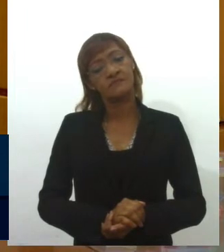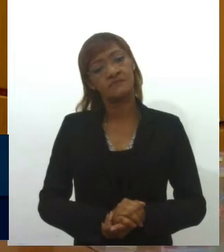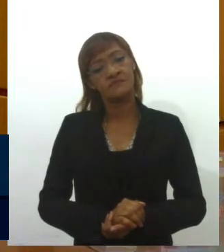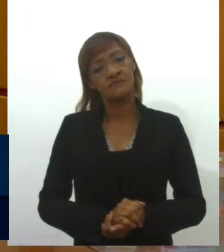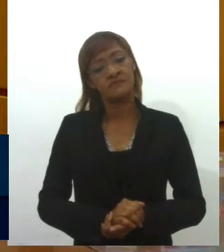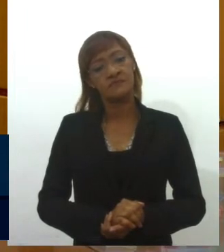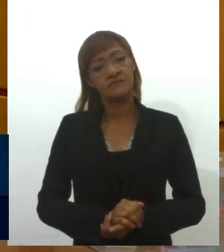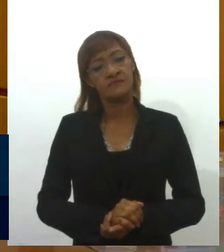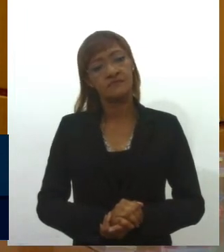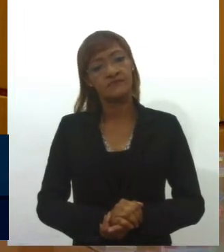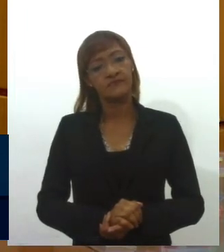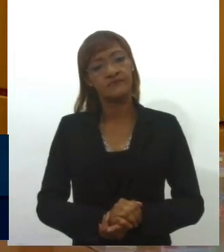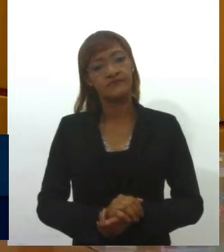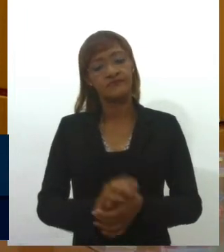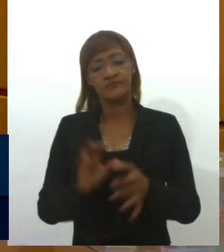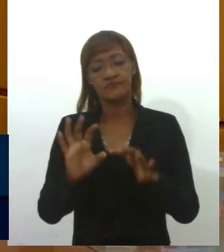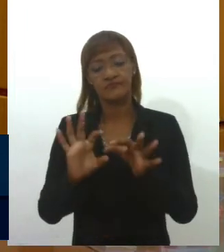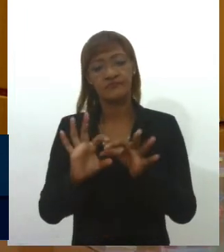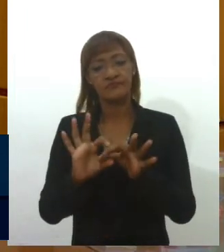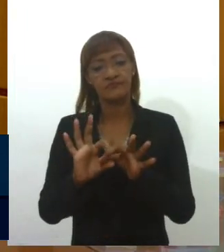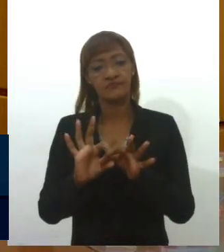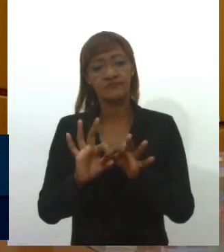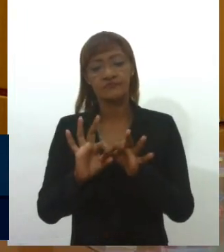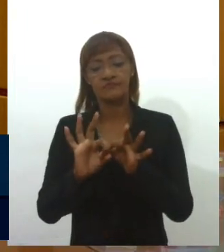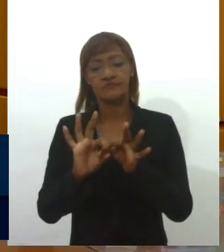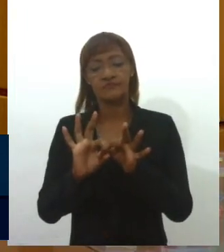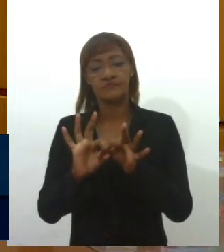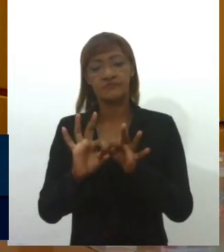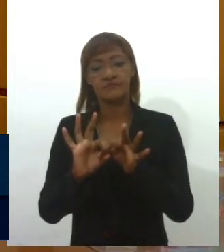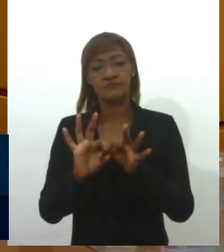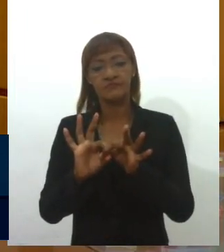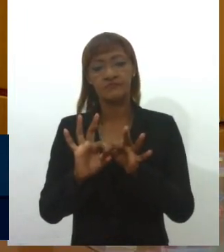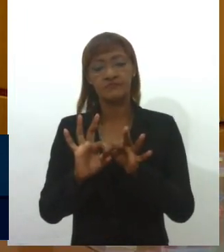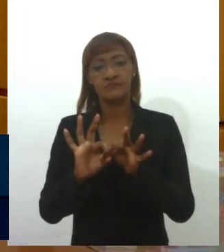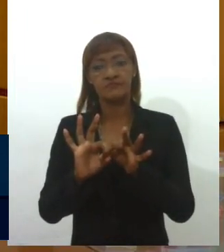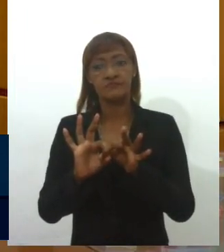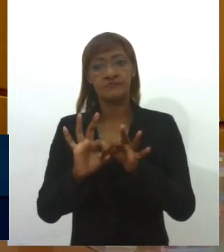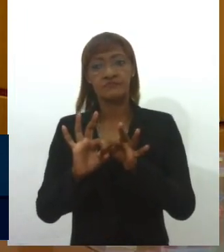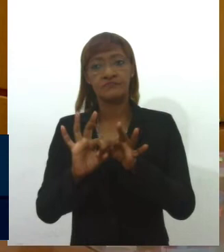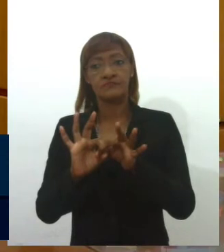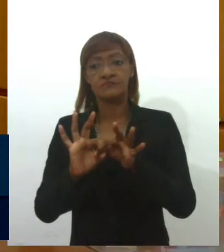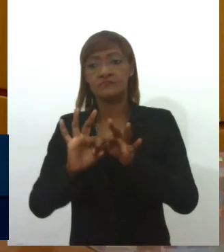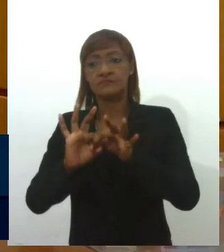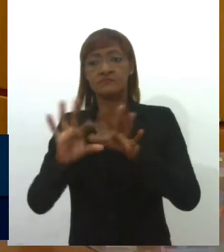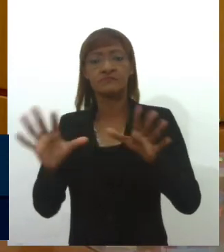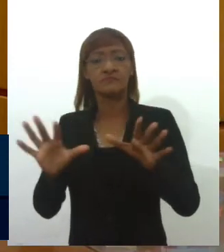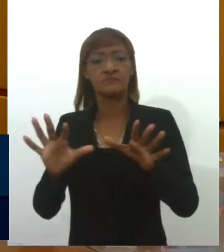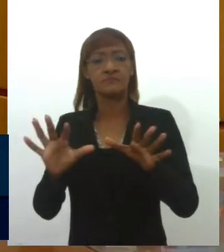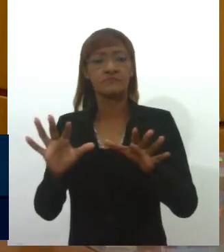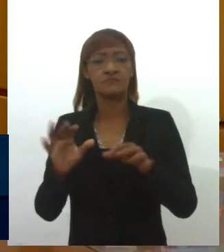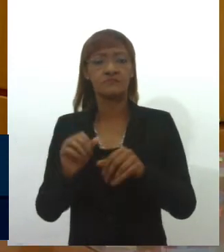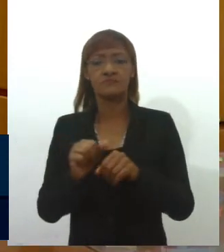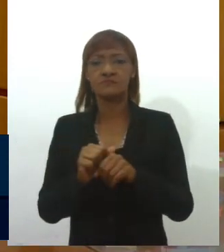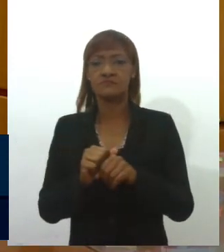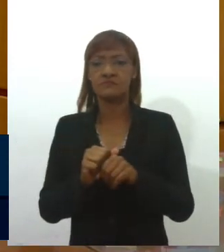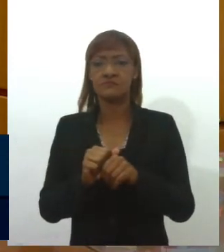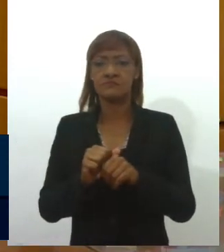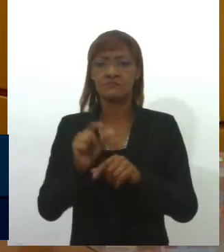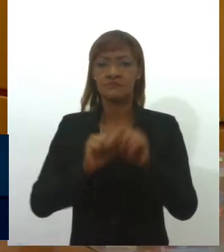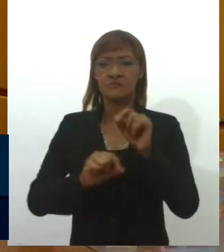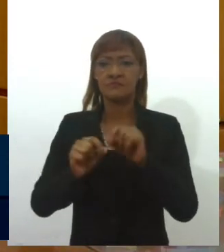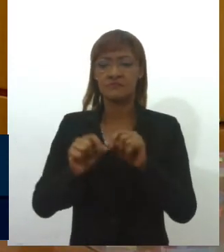a liberação simples do armamento de parcelas significativas da sociedade civil.